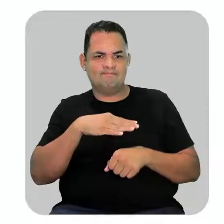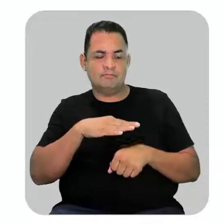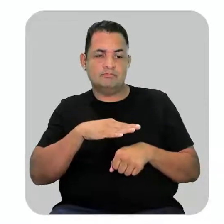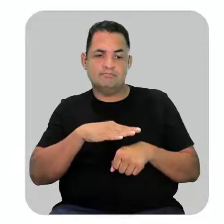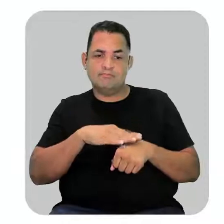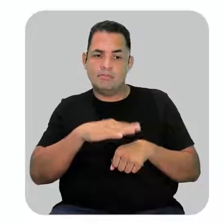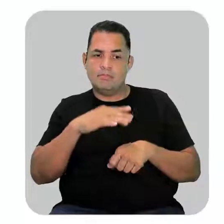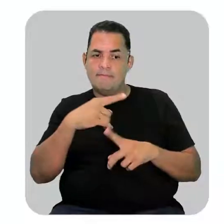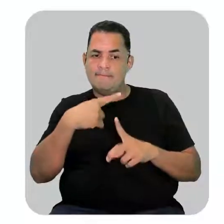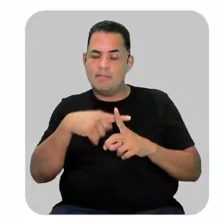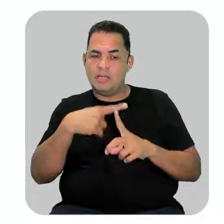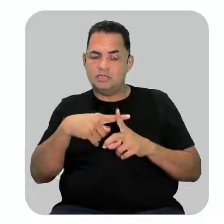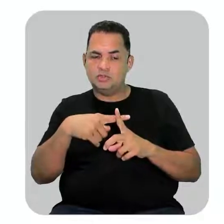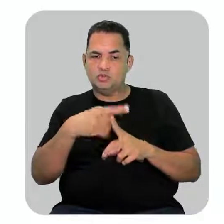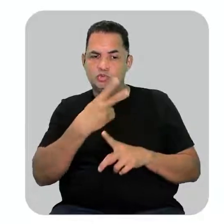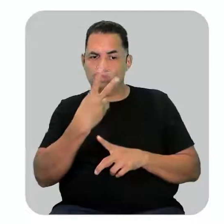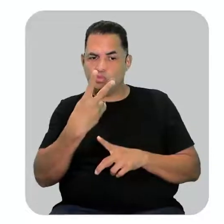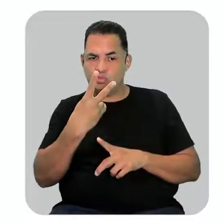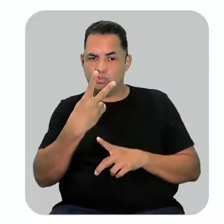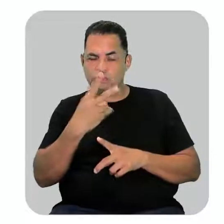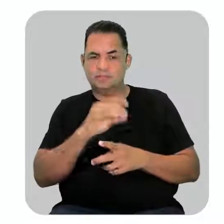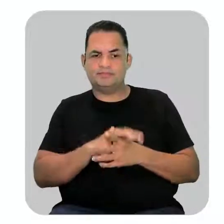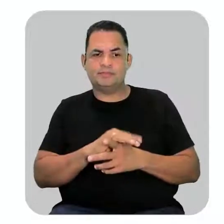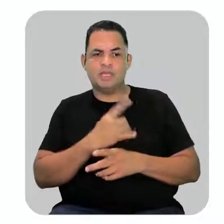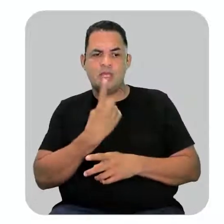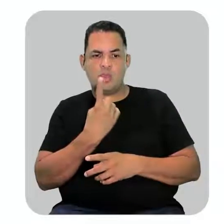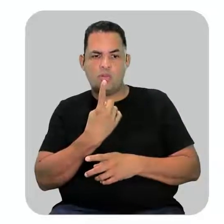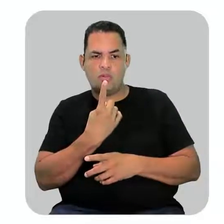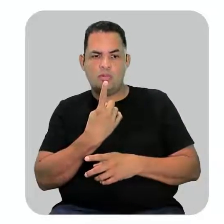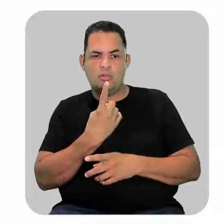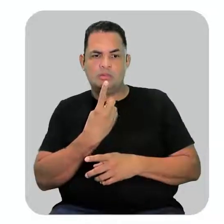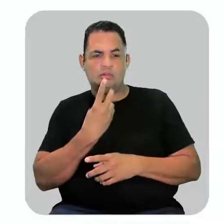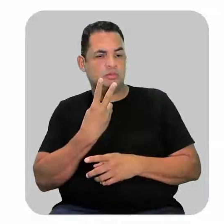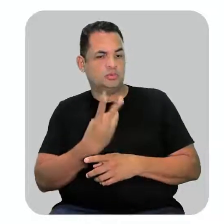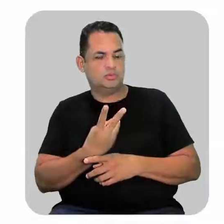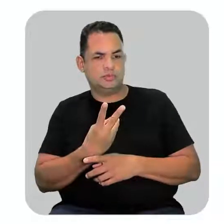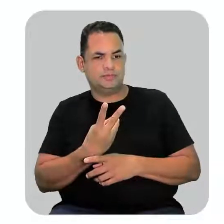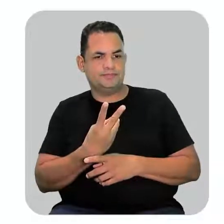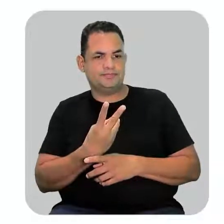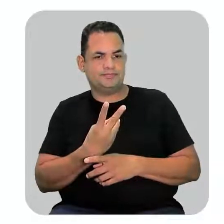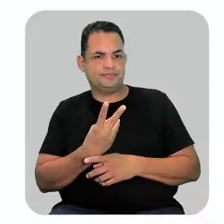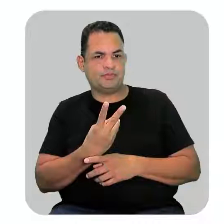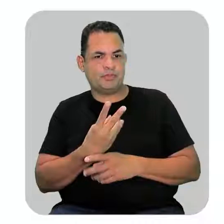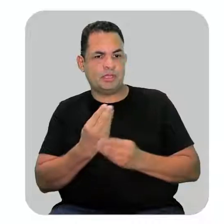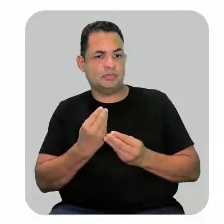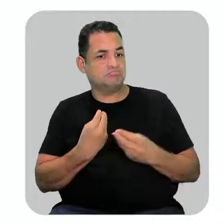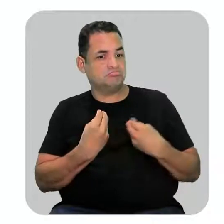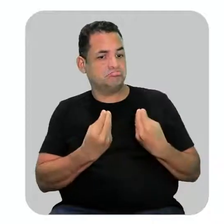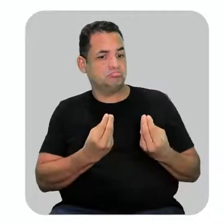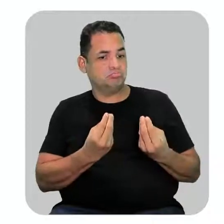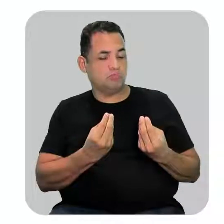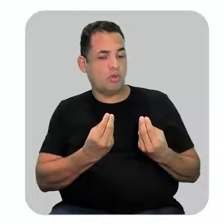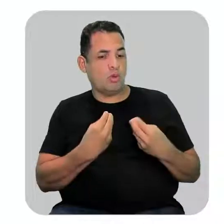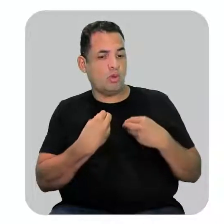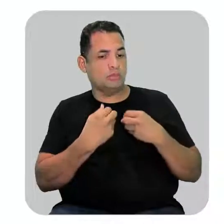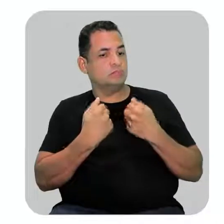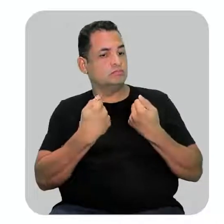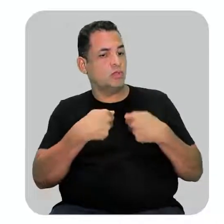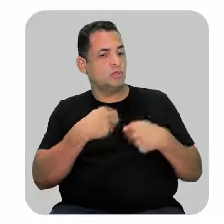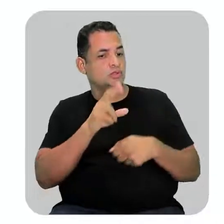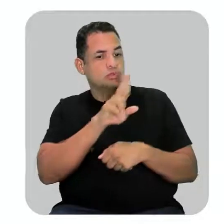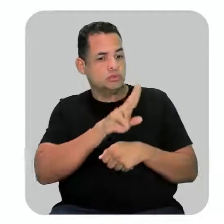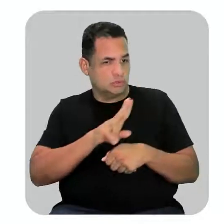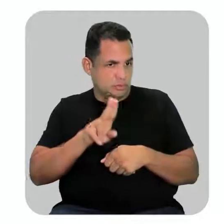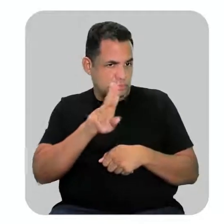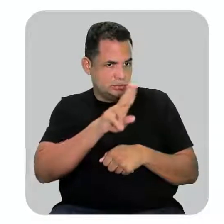duas ligações. Então, ele tem uma, duas valências disponíveis. Ele é o que nós